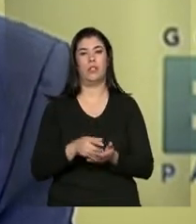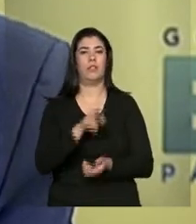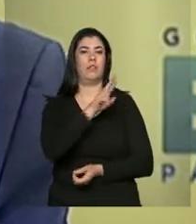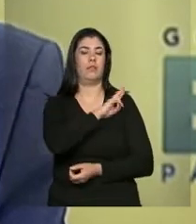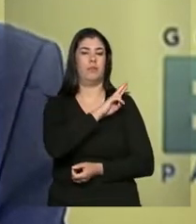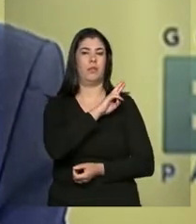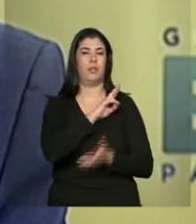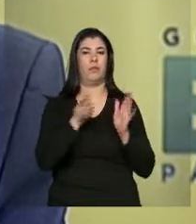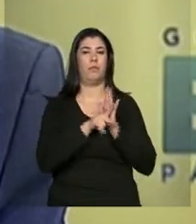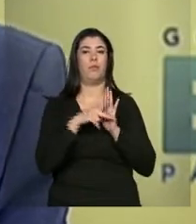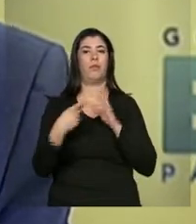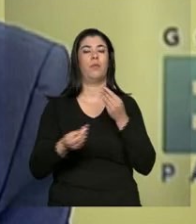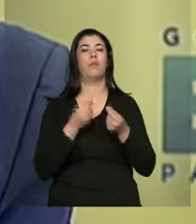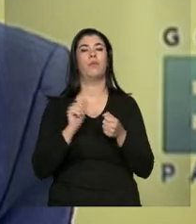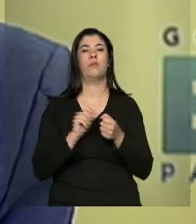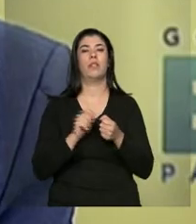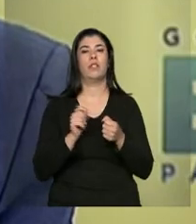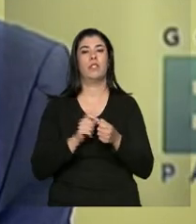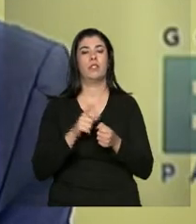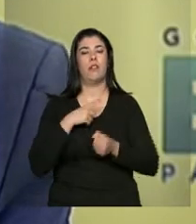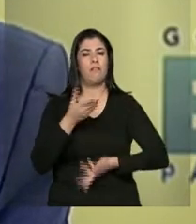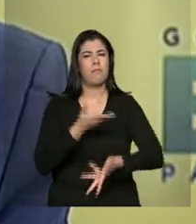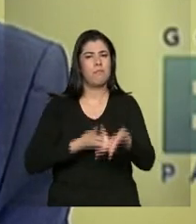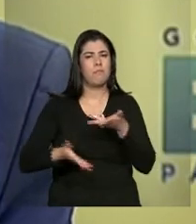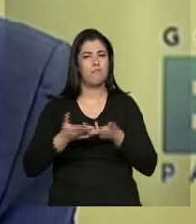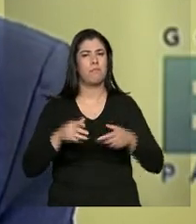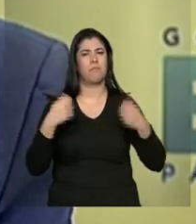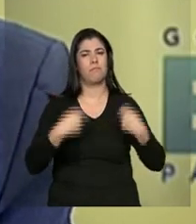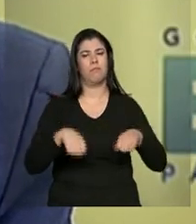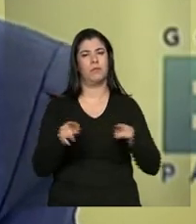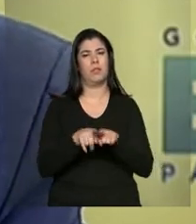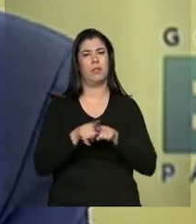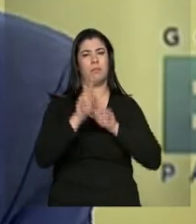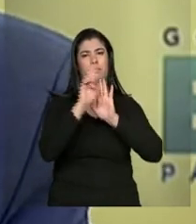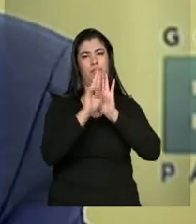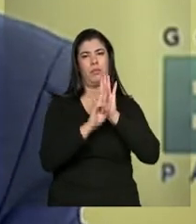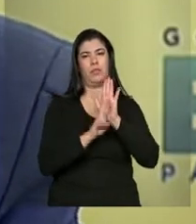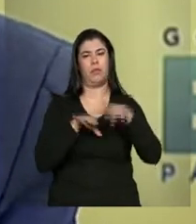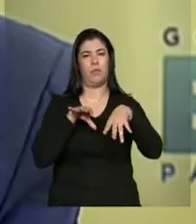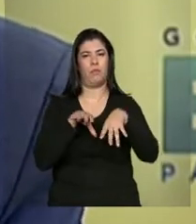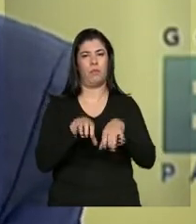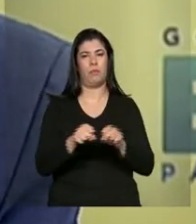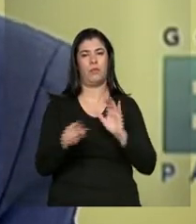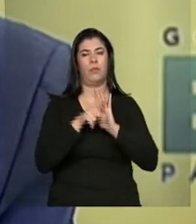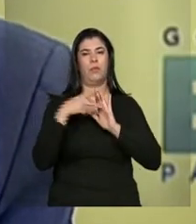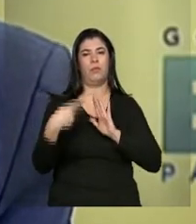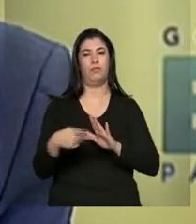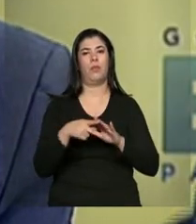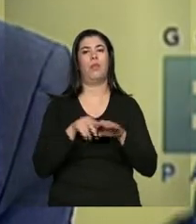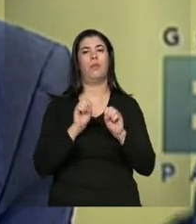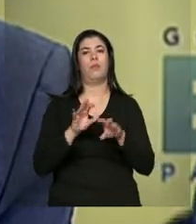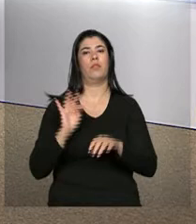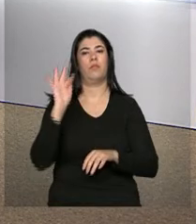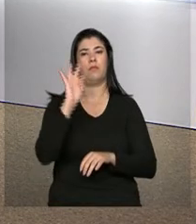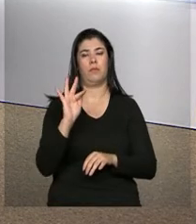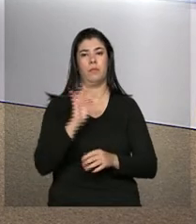responsabilidade por atender as necessidades e regular a formação em ensino superior.